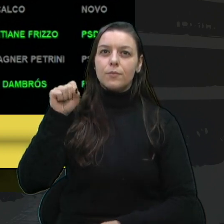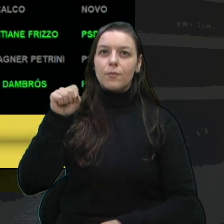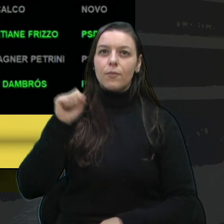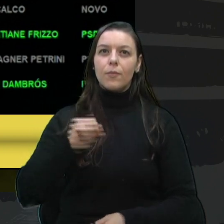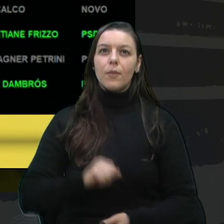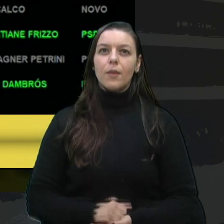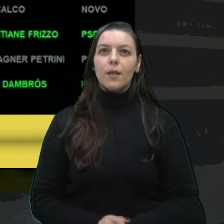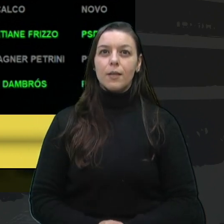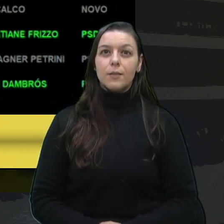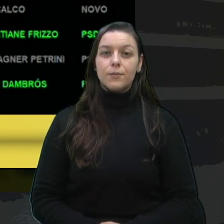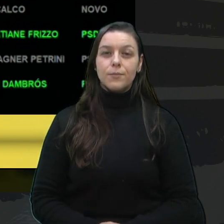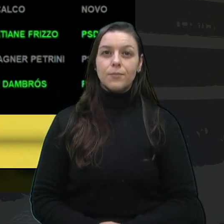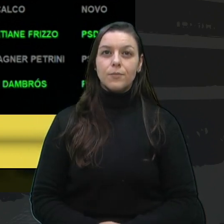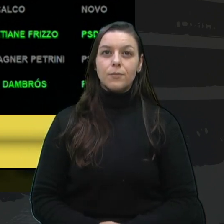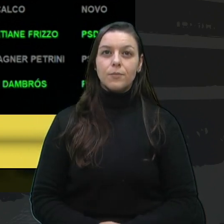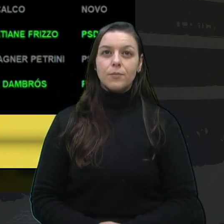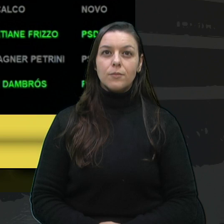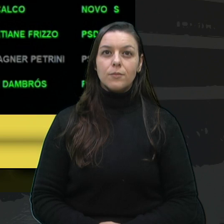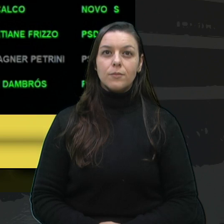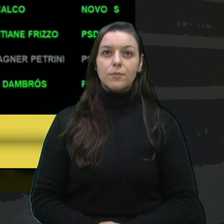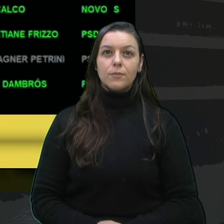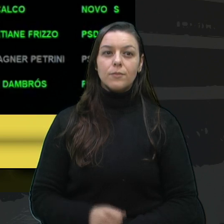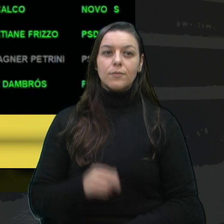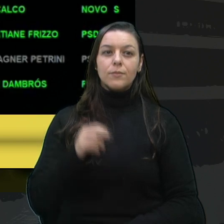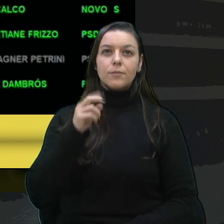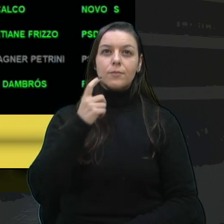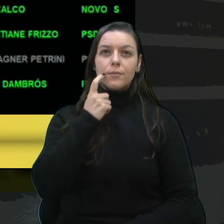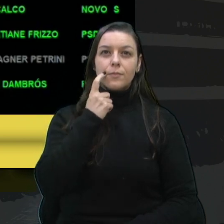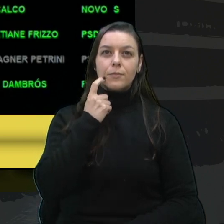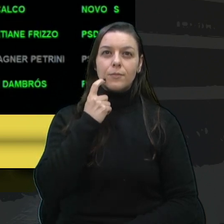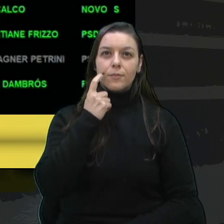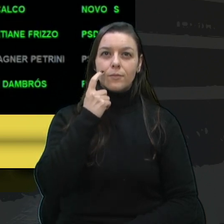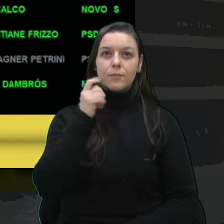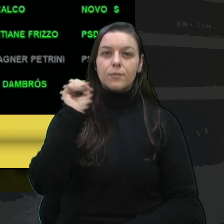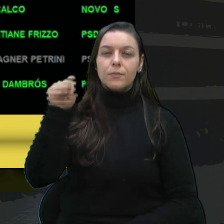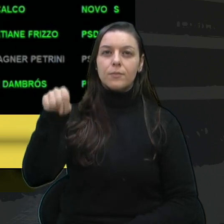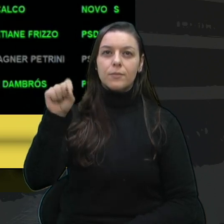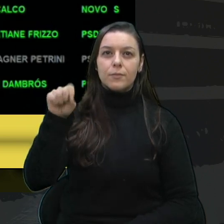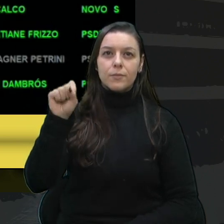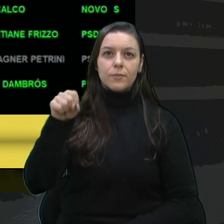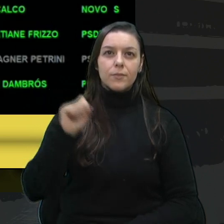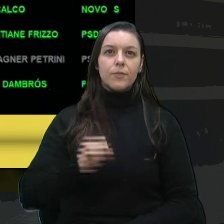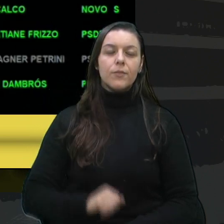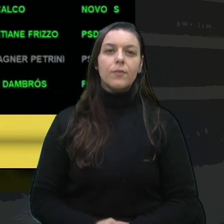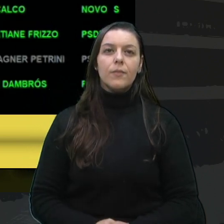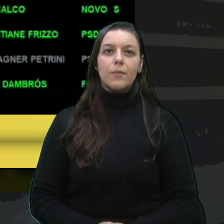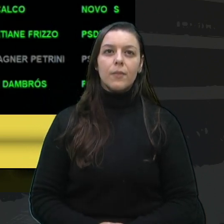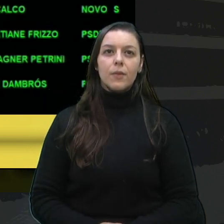Voto sim, senhor presidente. Sim, vereador Petrini? Sim, presidente. Sim.